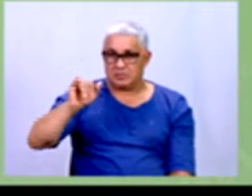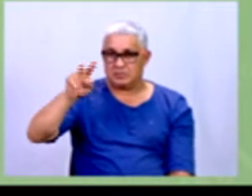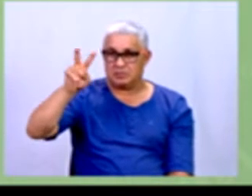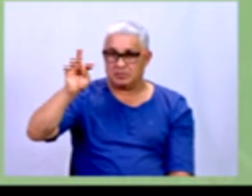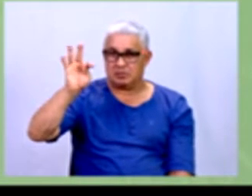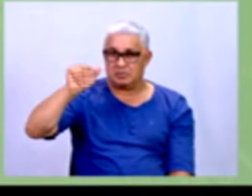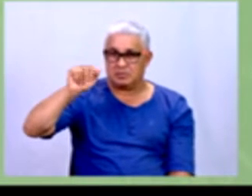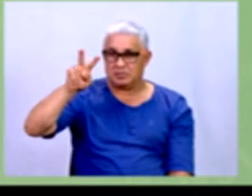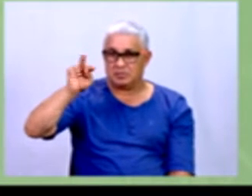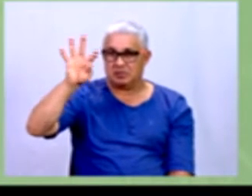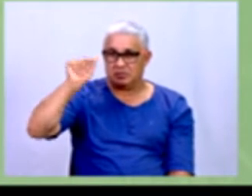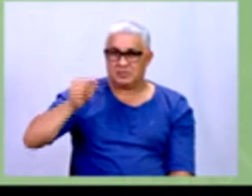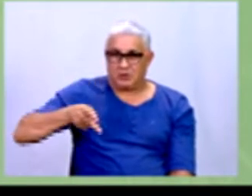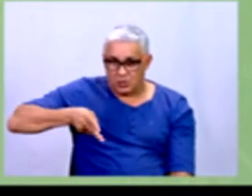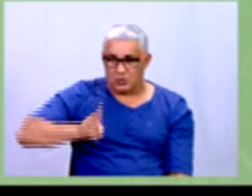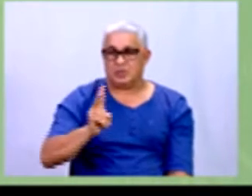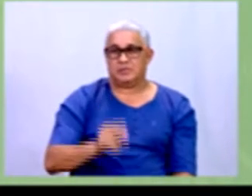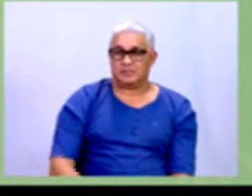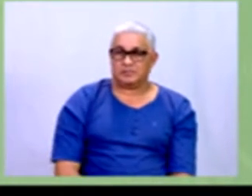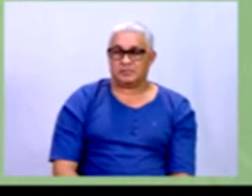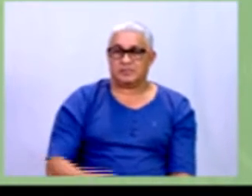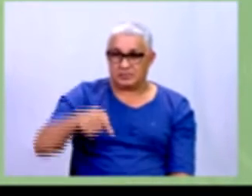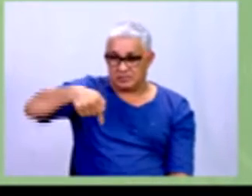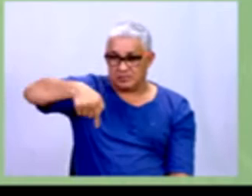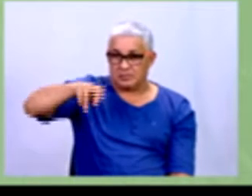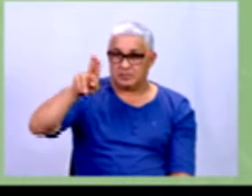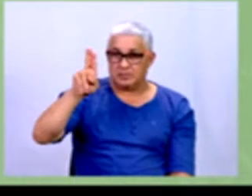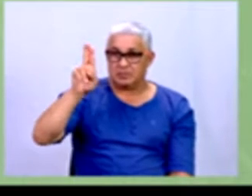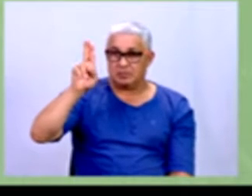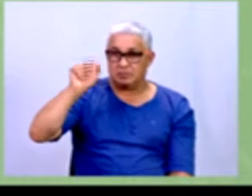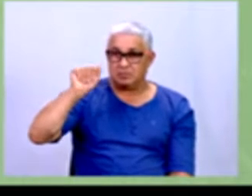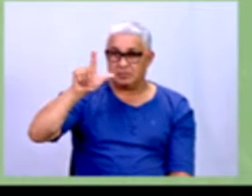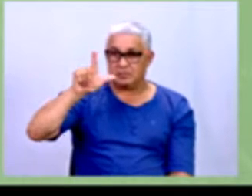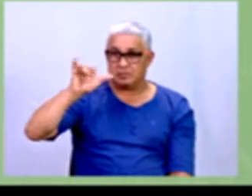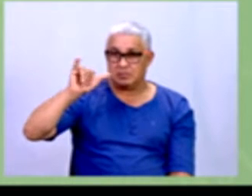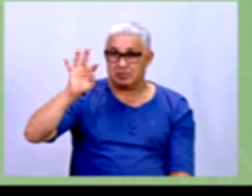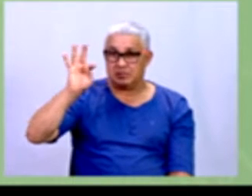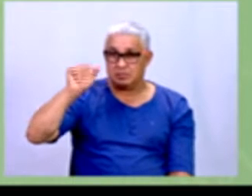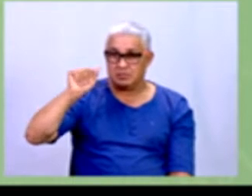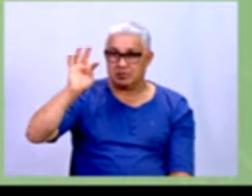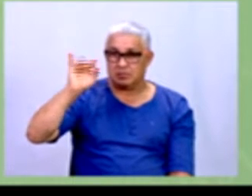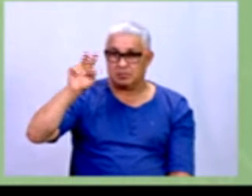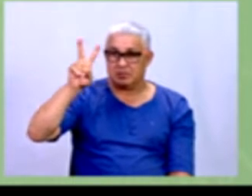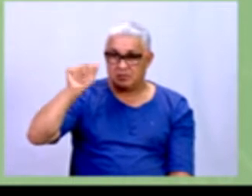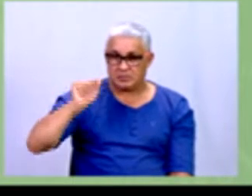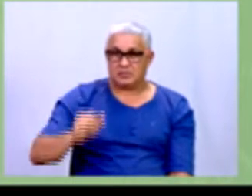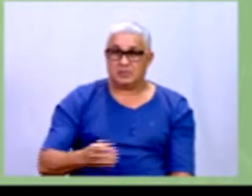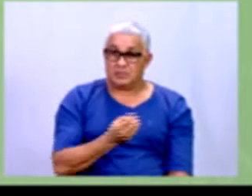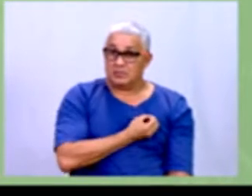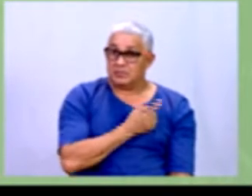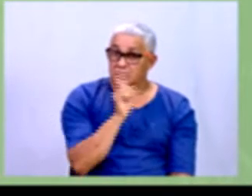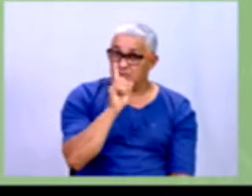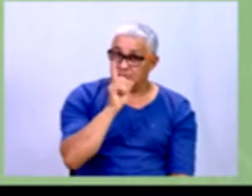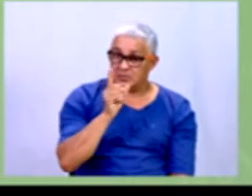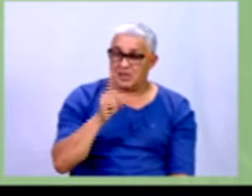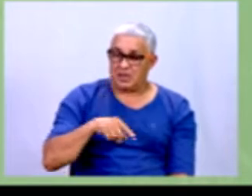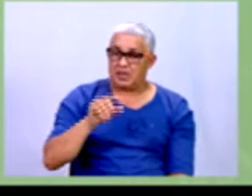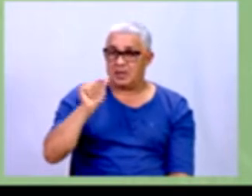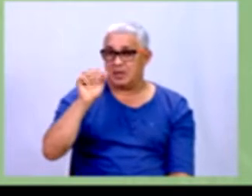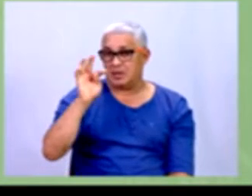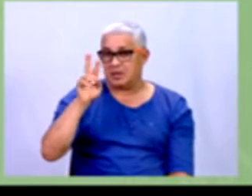Variável qualitativa. Não são numéricas. Seus valores representam atributos ou